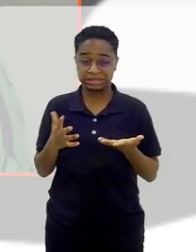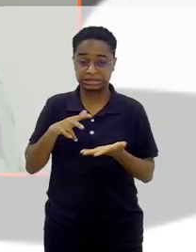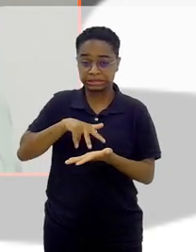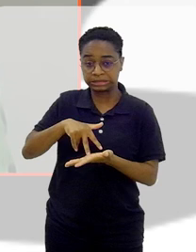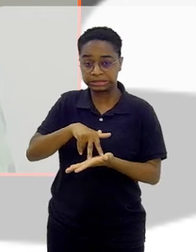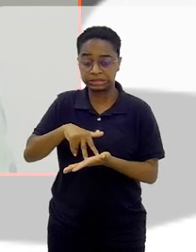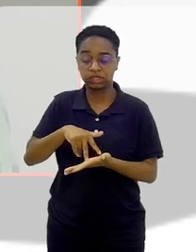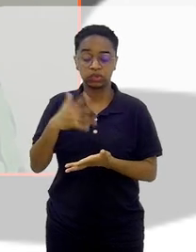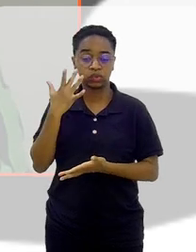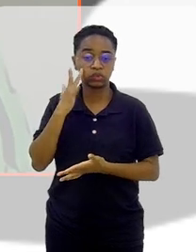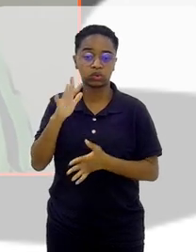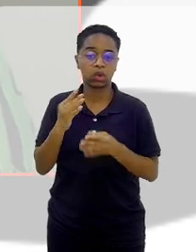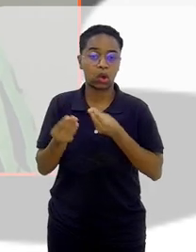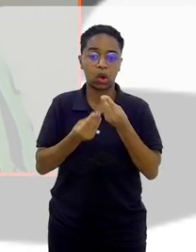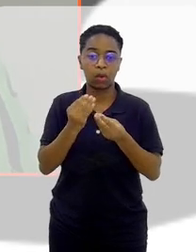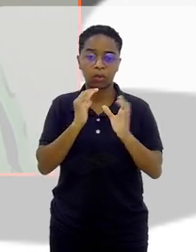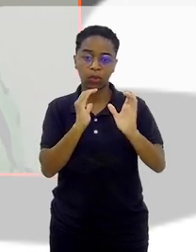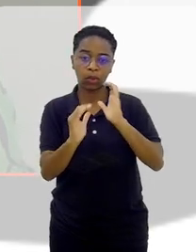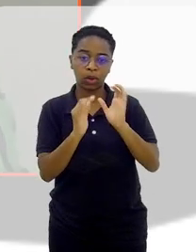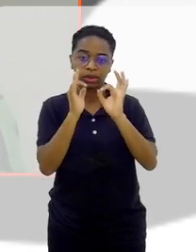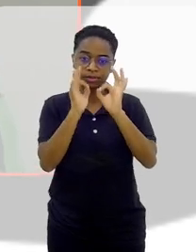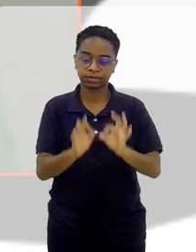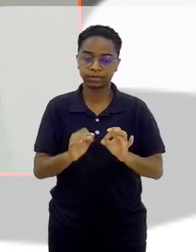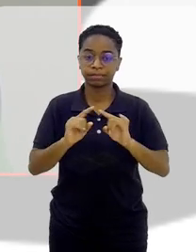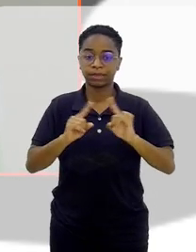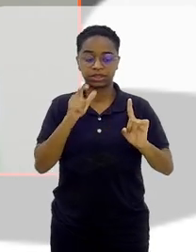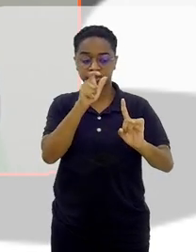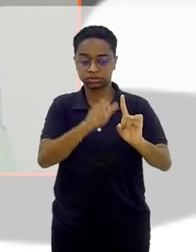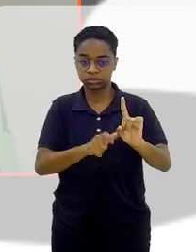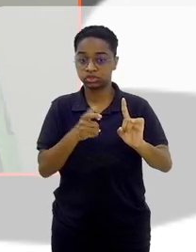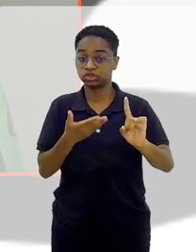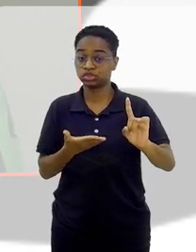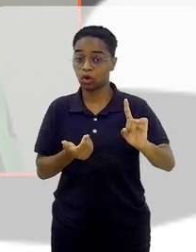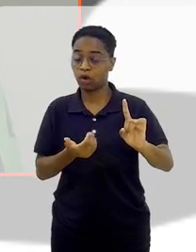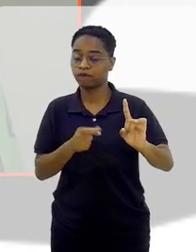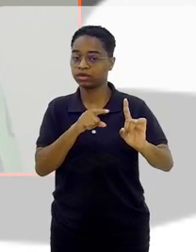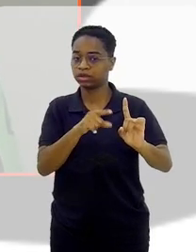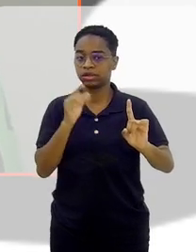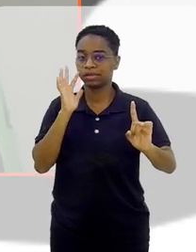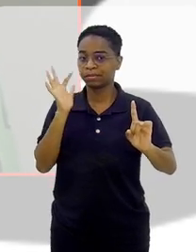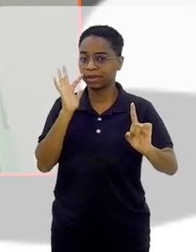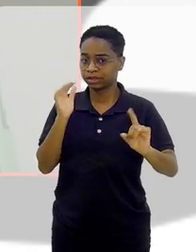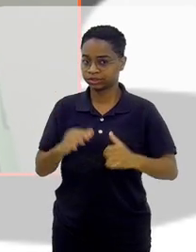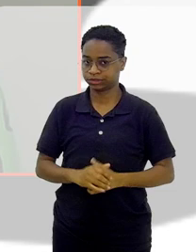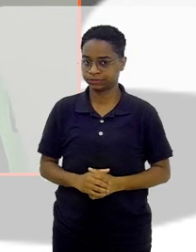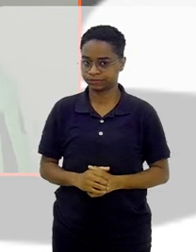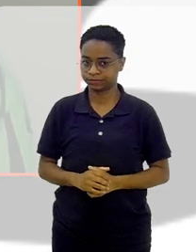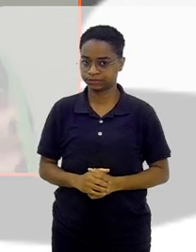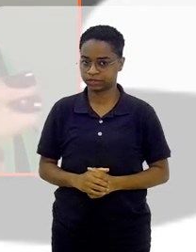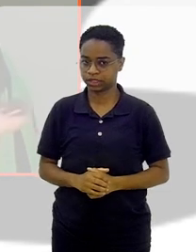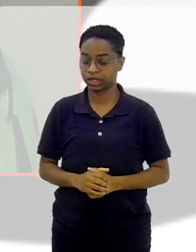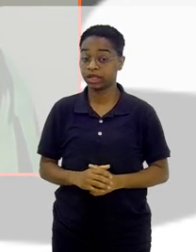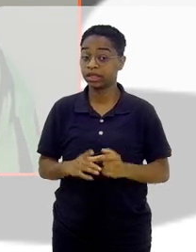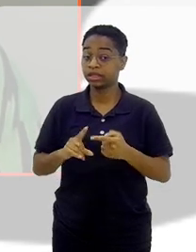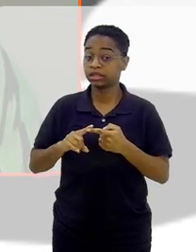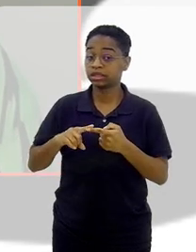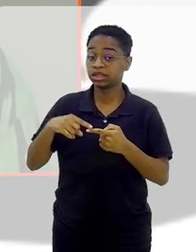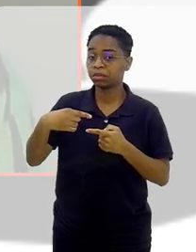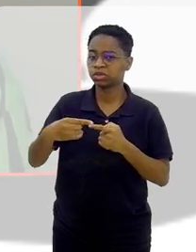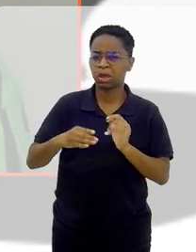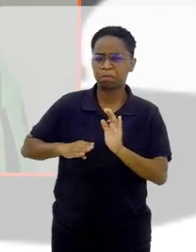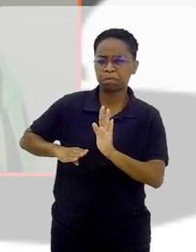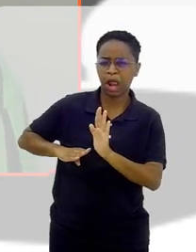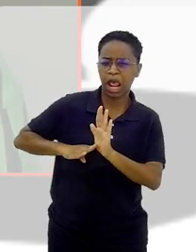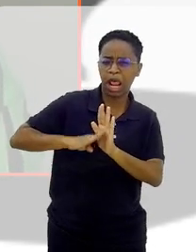não sabe muito bem como se comunicar. E essa jovem, imagina, ela, depois ela despontou,